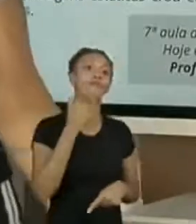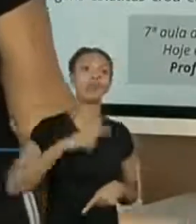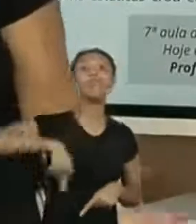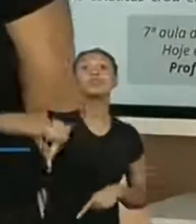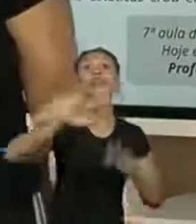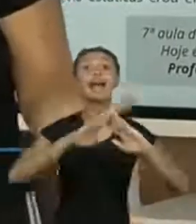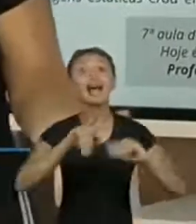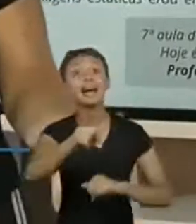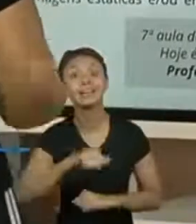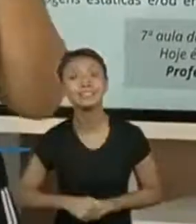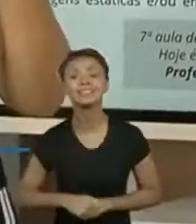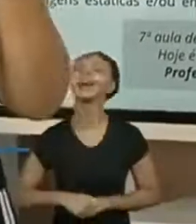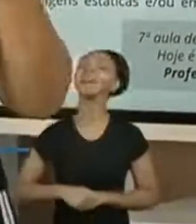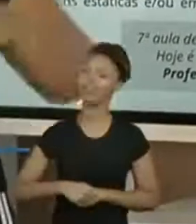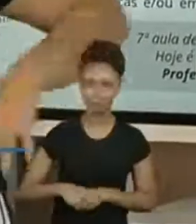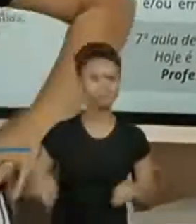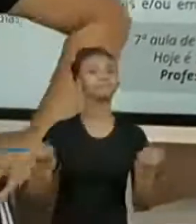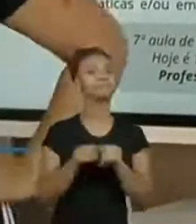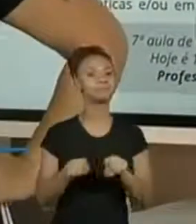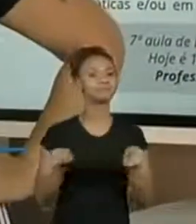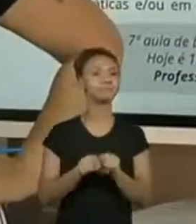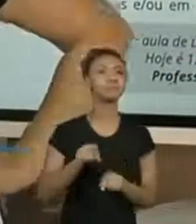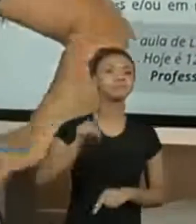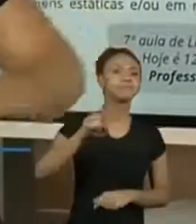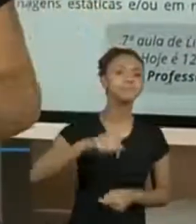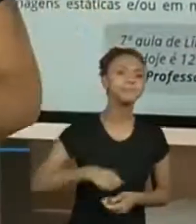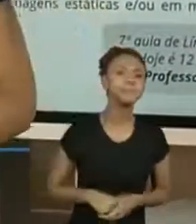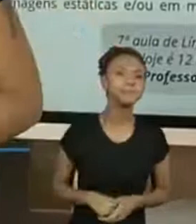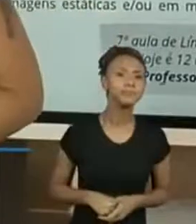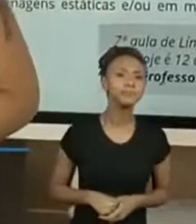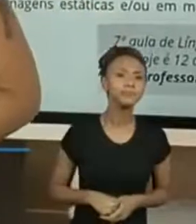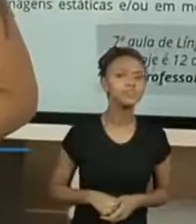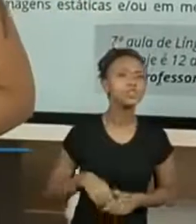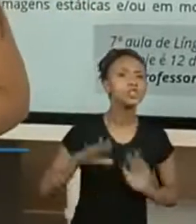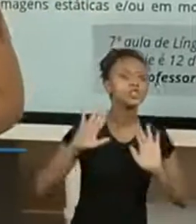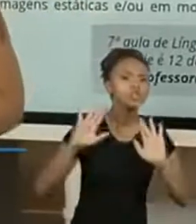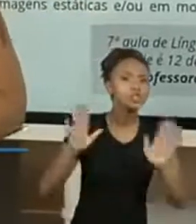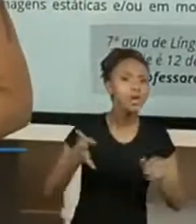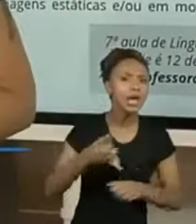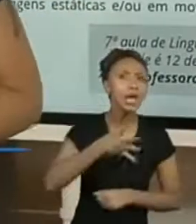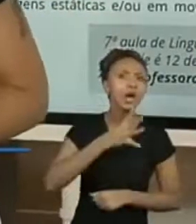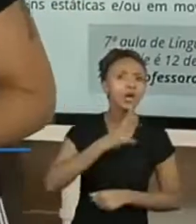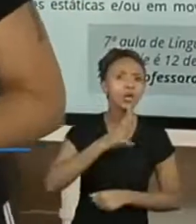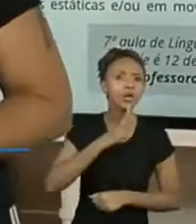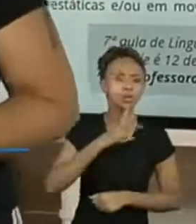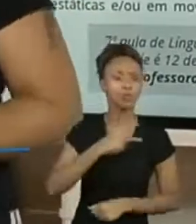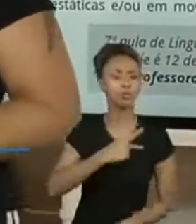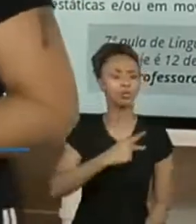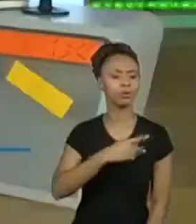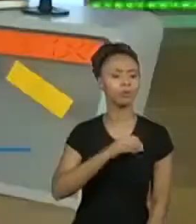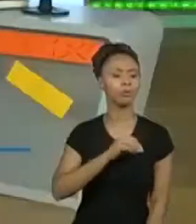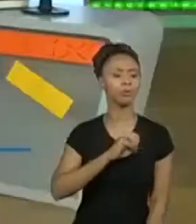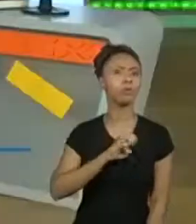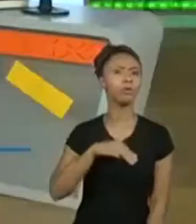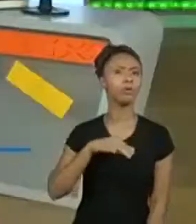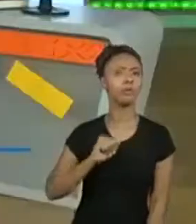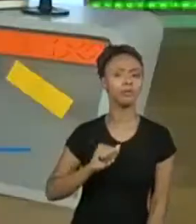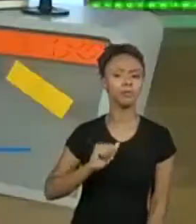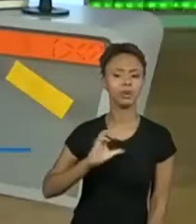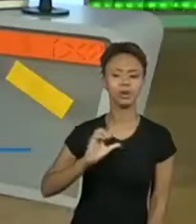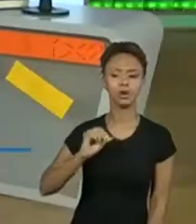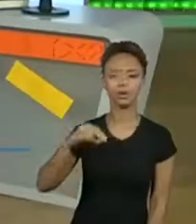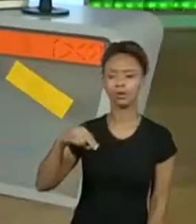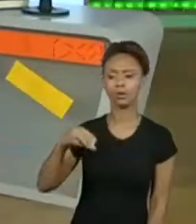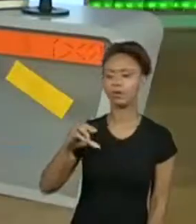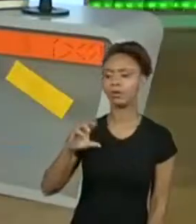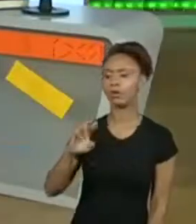está em casa. Ó, será que alguém já ouviu falar em poemas concretos? Teve gente até